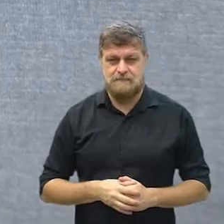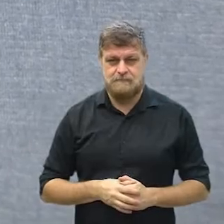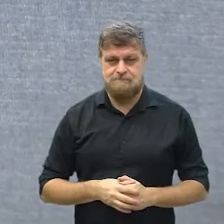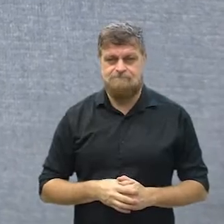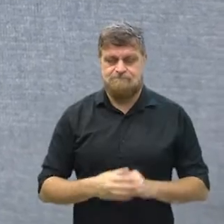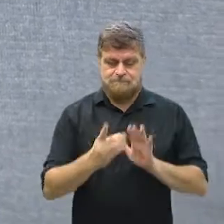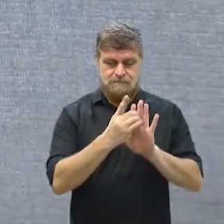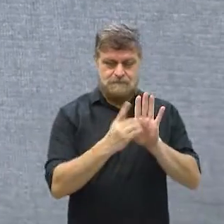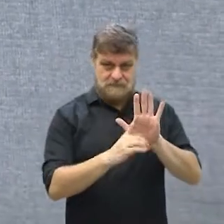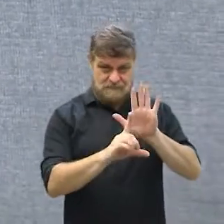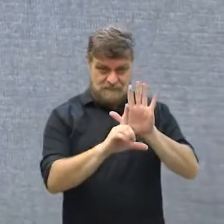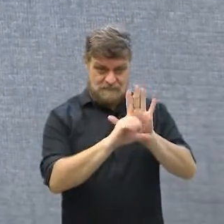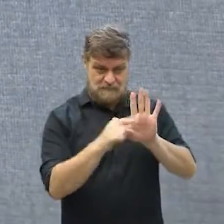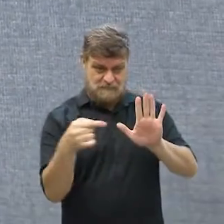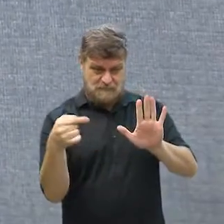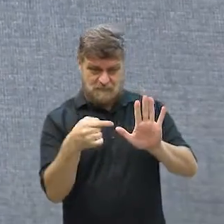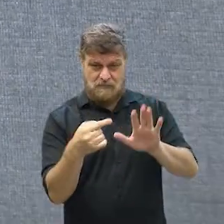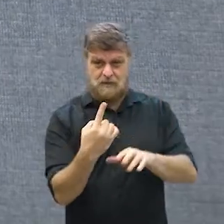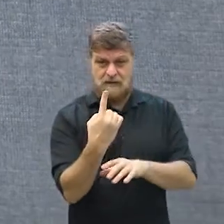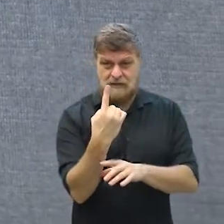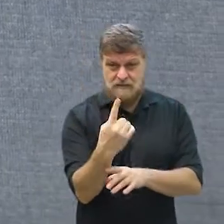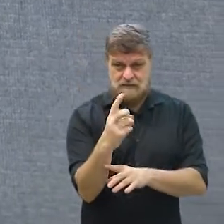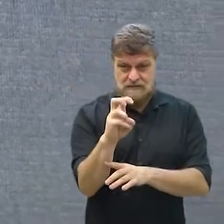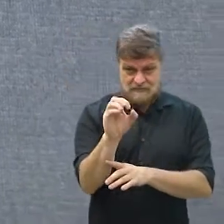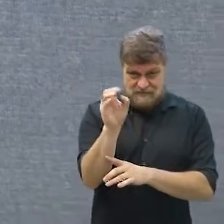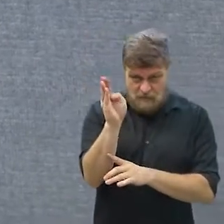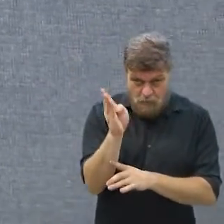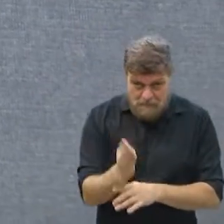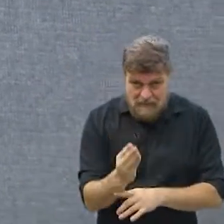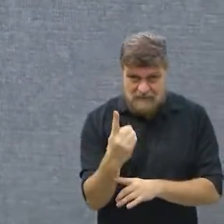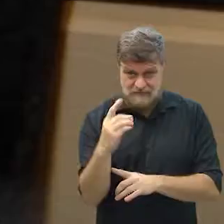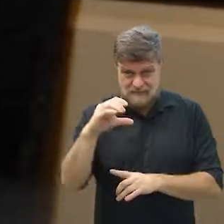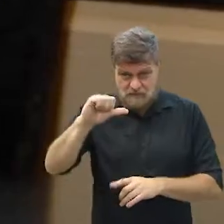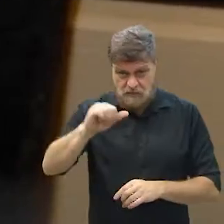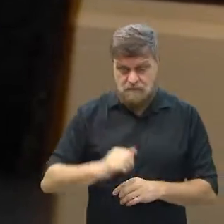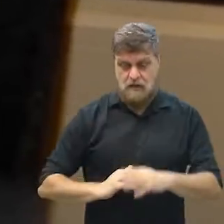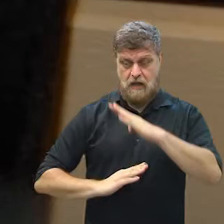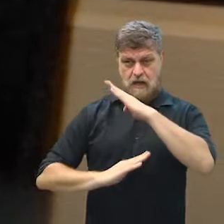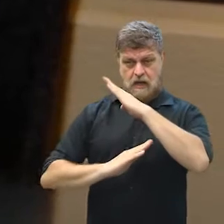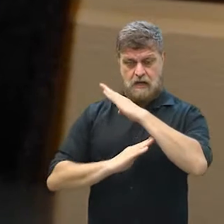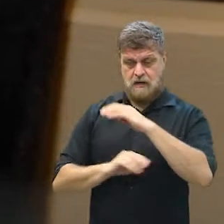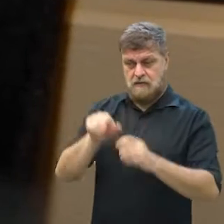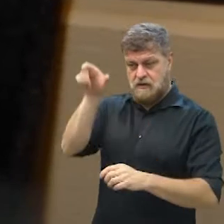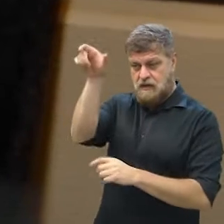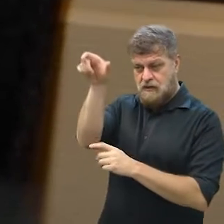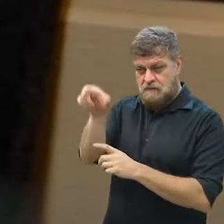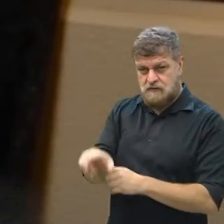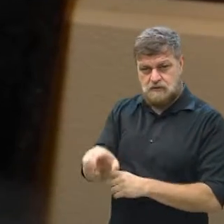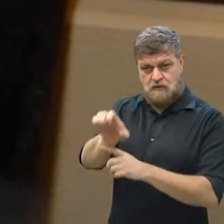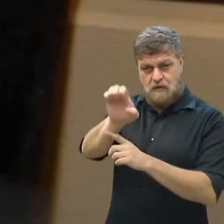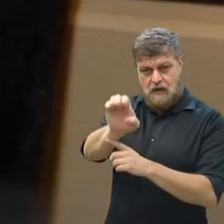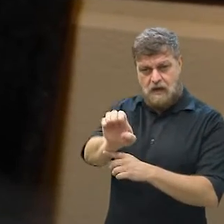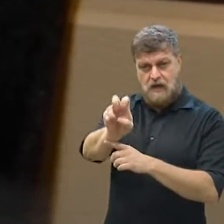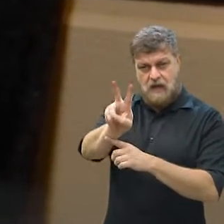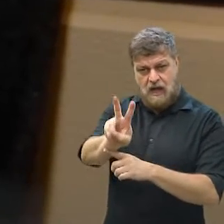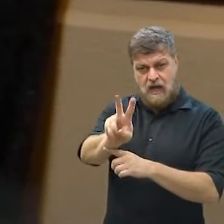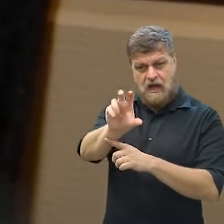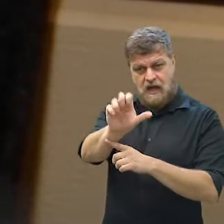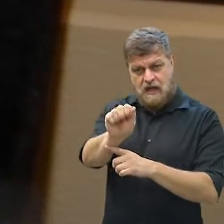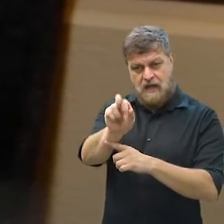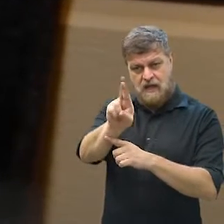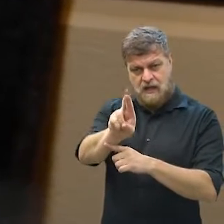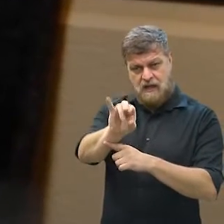De acordo com o Decreto Legislativo 150 de 2019, a Câmara entregou a medalha Chico Mendes ao